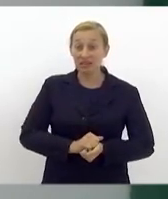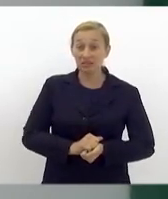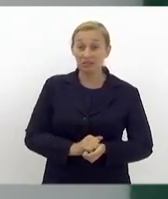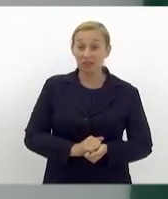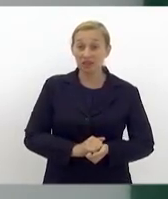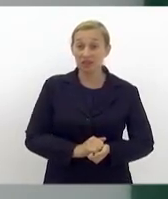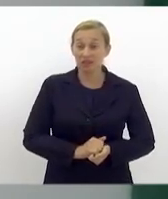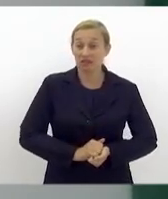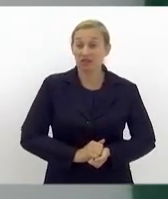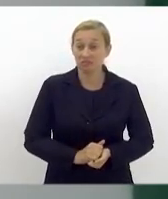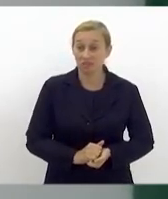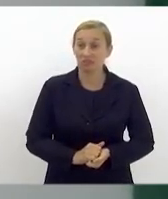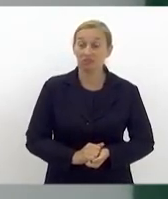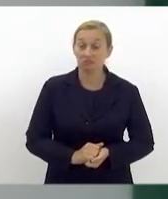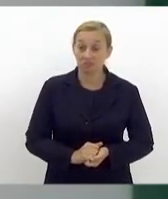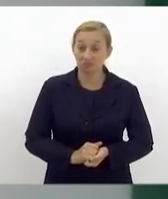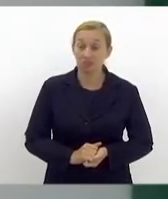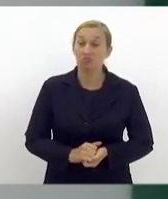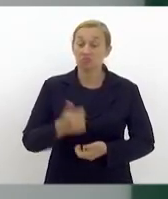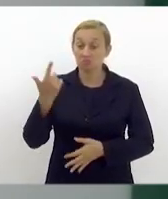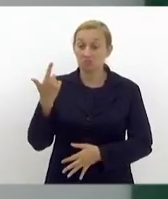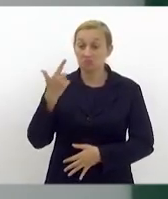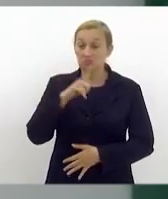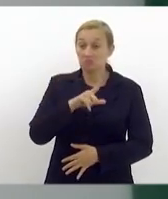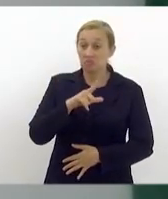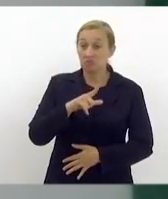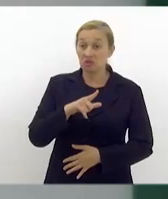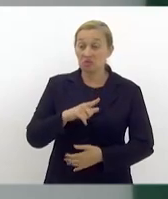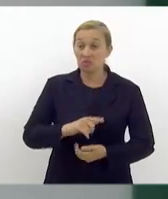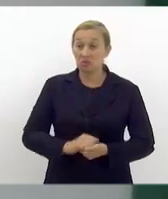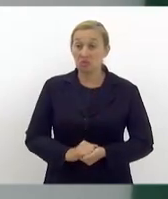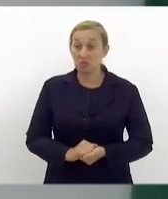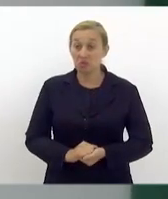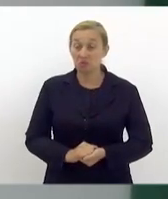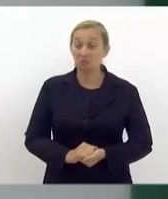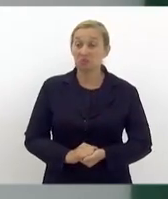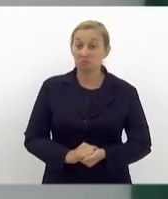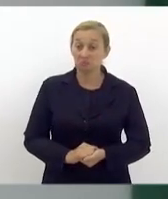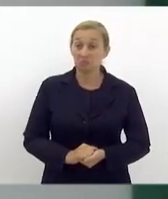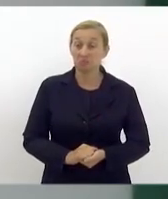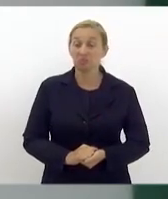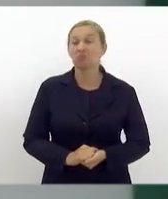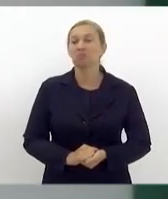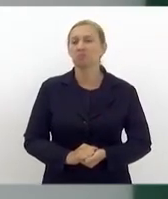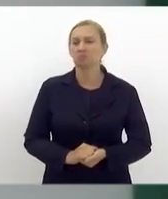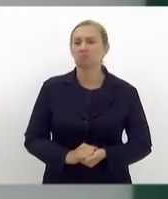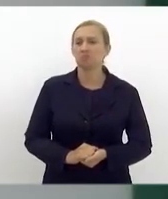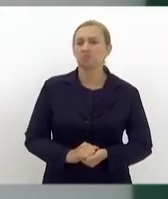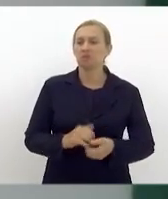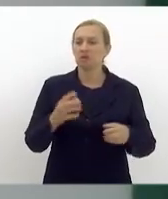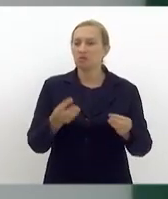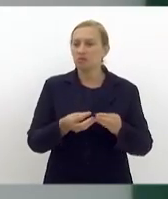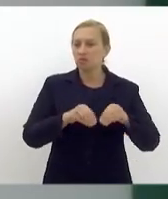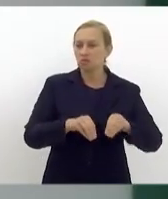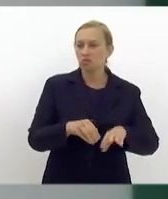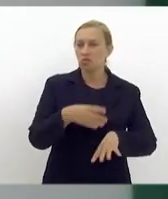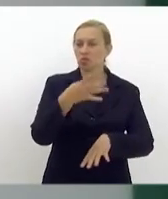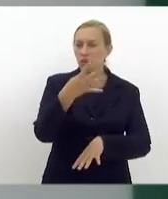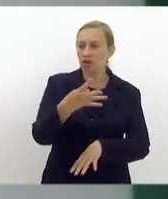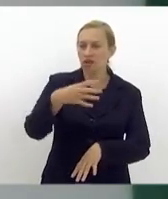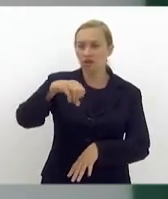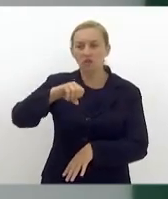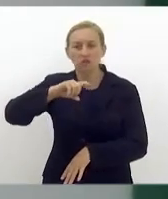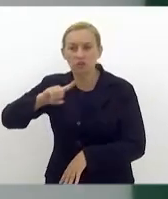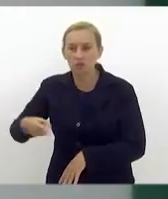marido que, quando a gente conseguisse resolver a questão do rol taxativo, que afetava 49 milhões